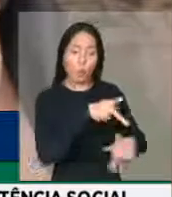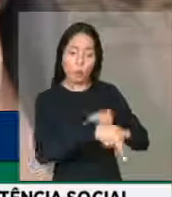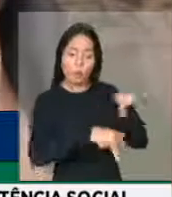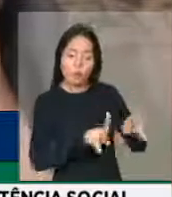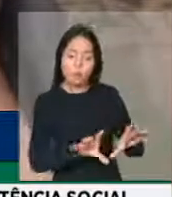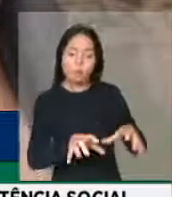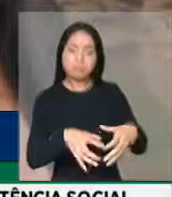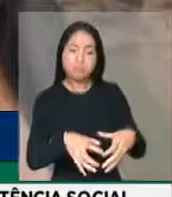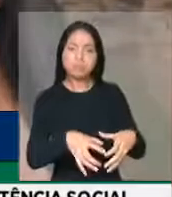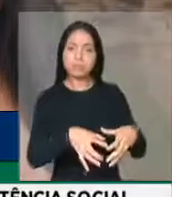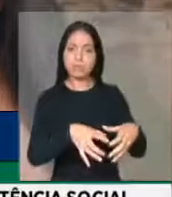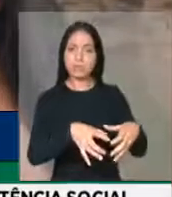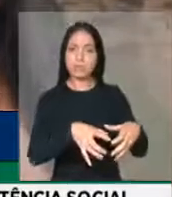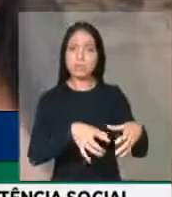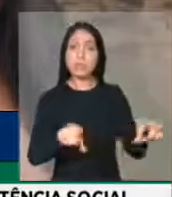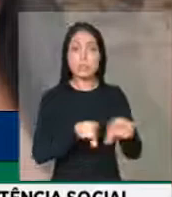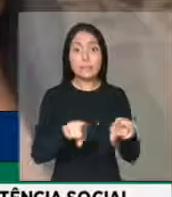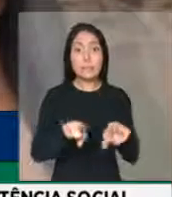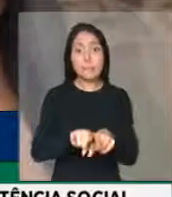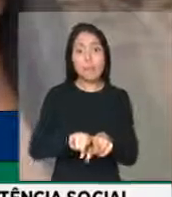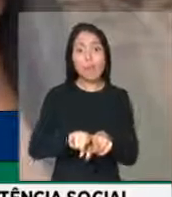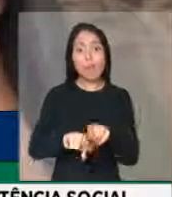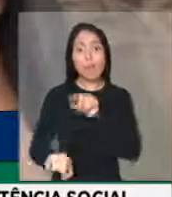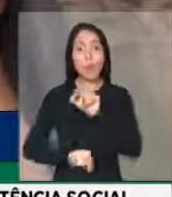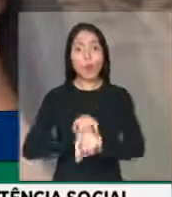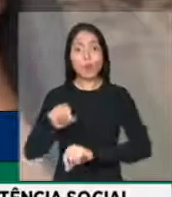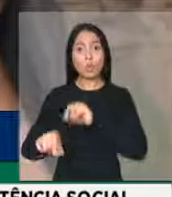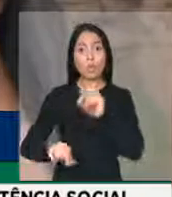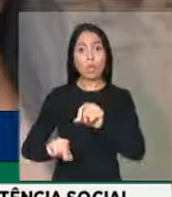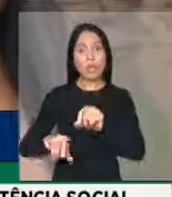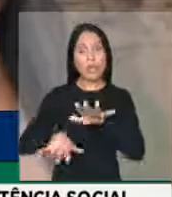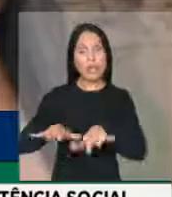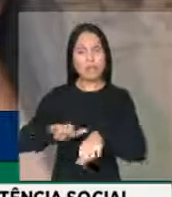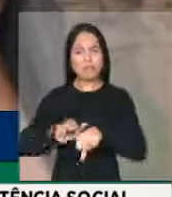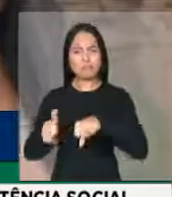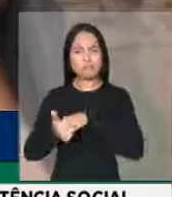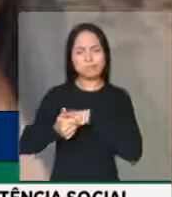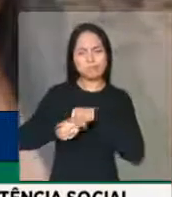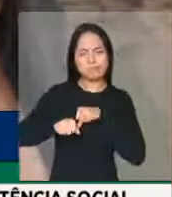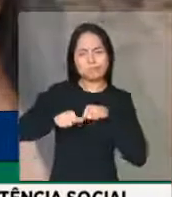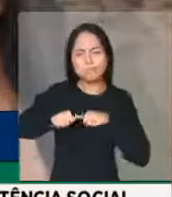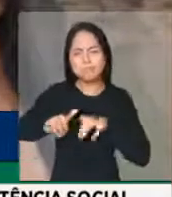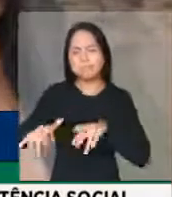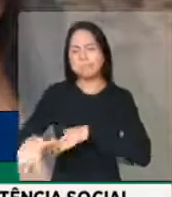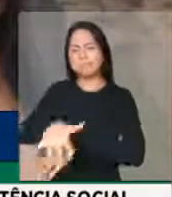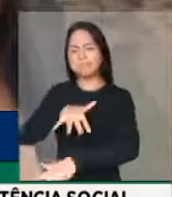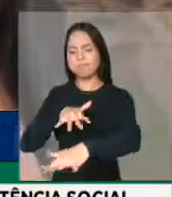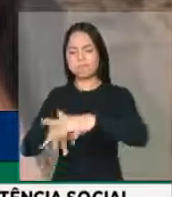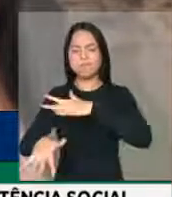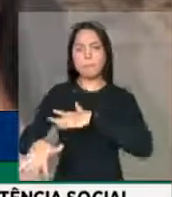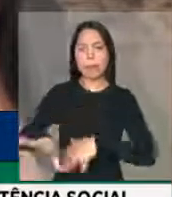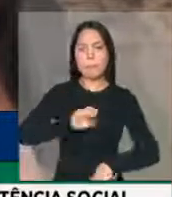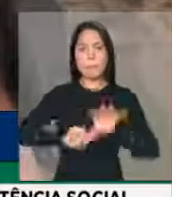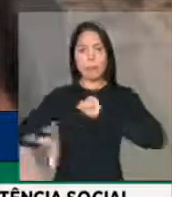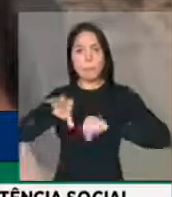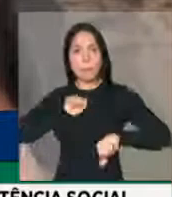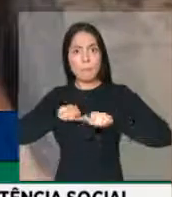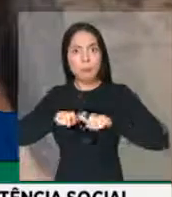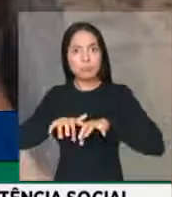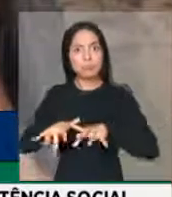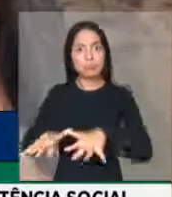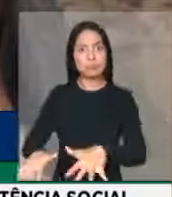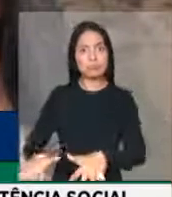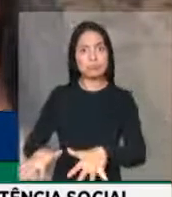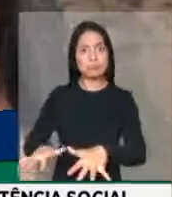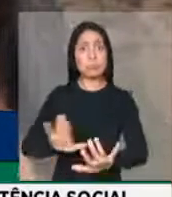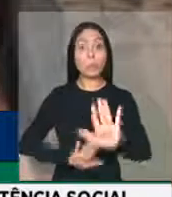privação socioeconômica, quanto na mitigação dos efeitos que a doença e a restrição de circulação de pessoas provocam nas condições de sub-existência